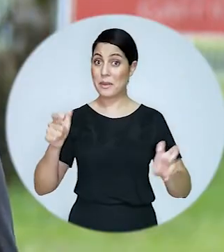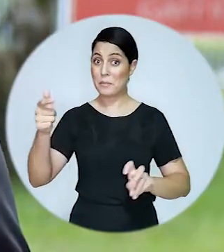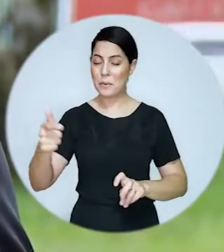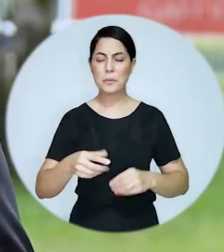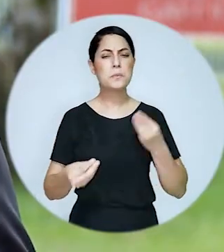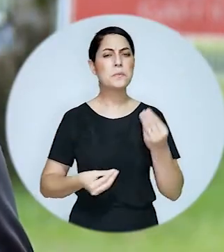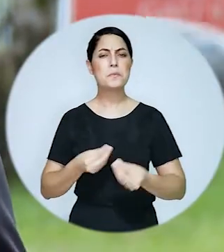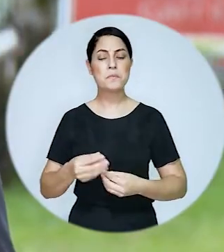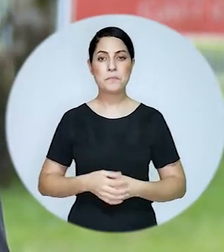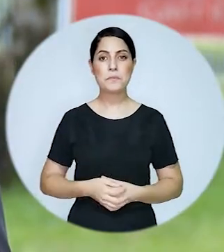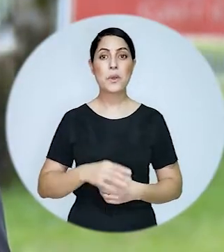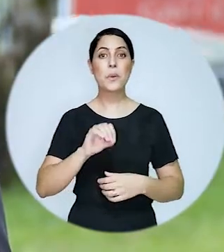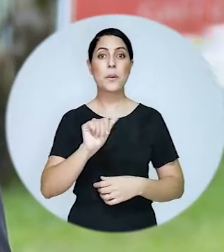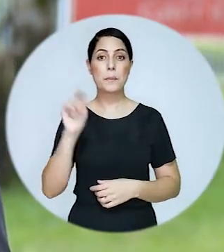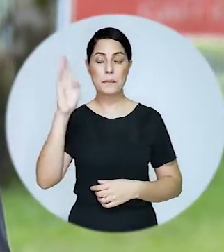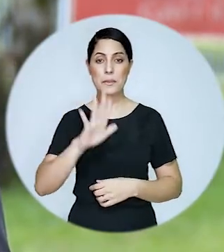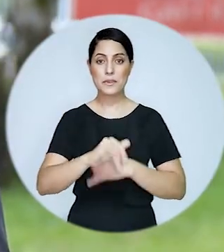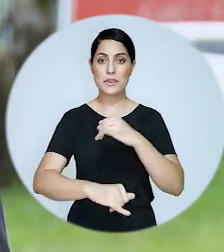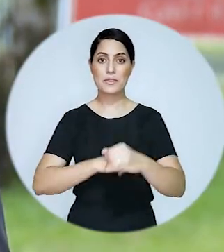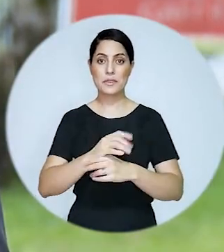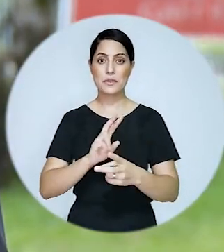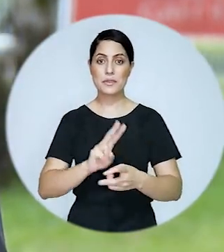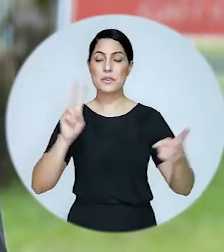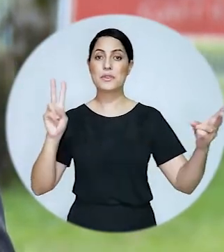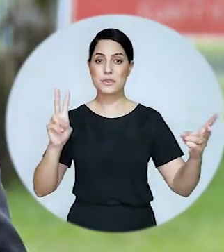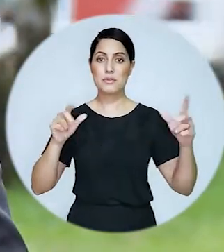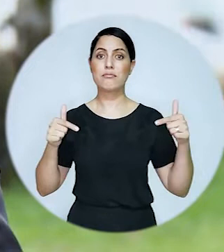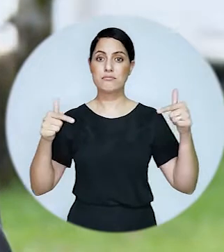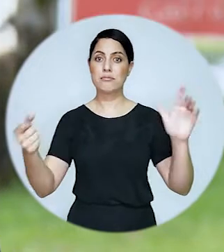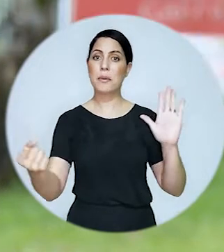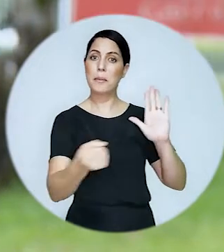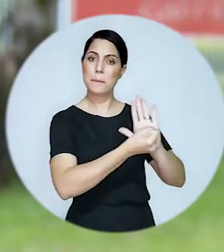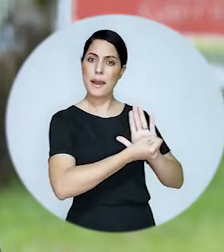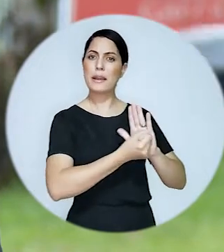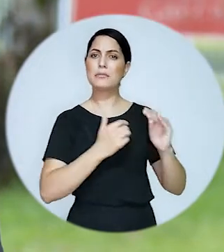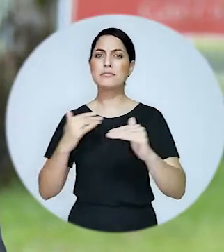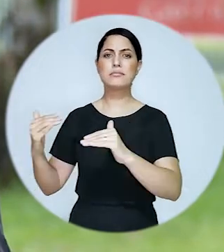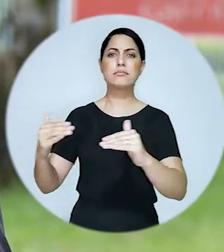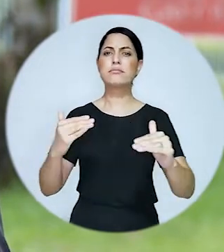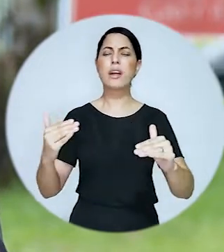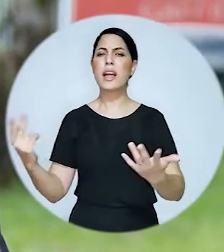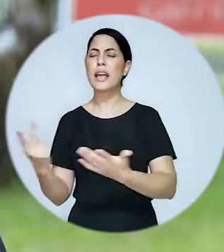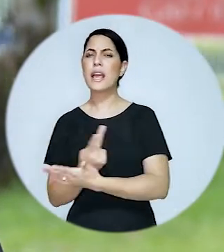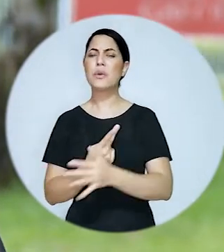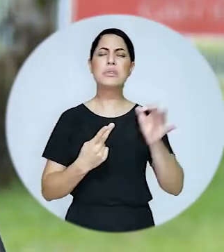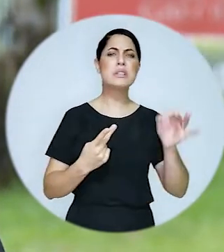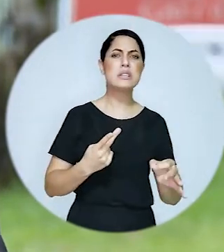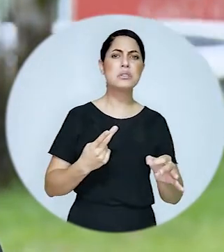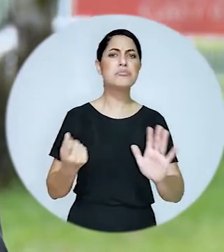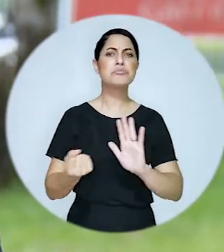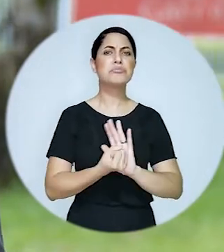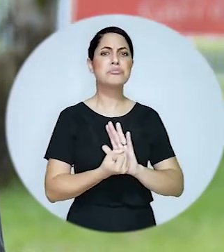Mudando de assunto, a OAB Nacional promoveu o evento virtual intitulado Atualidades da Marca, debates sobre os erros